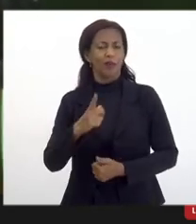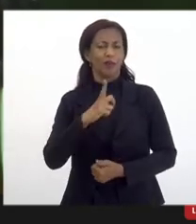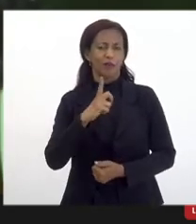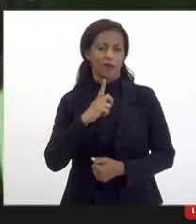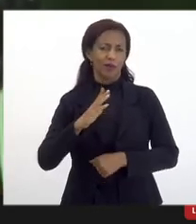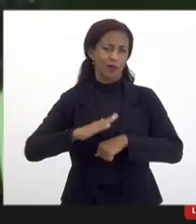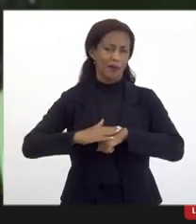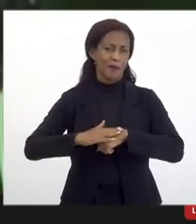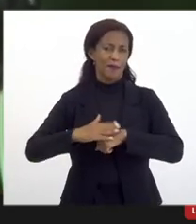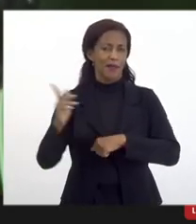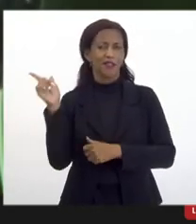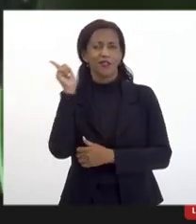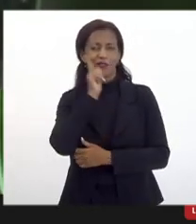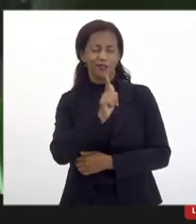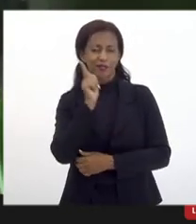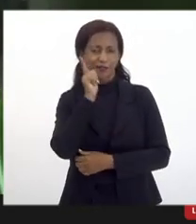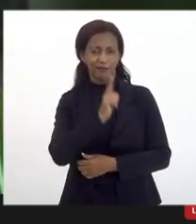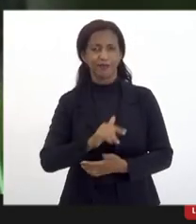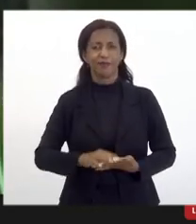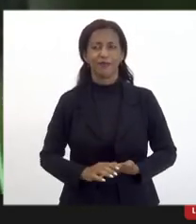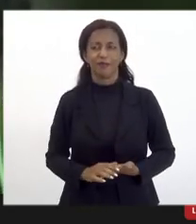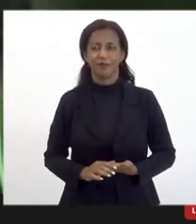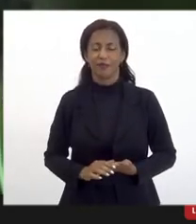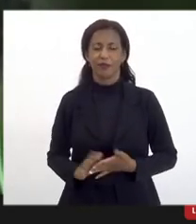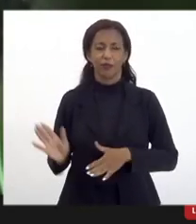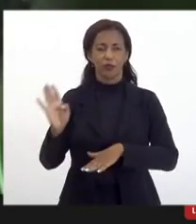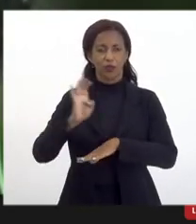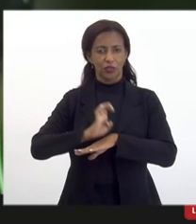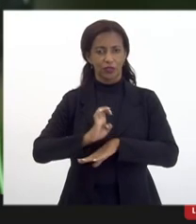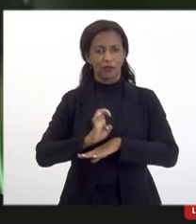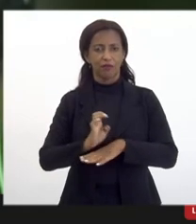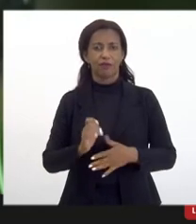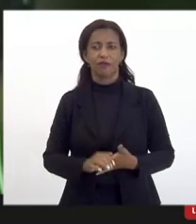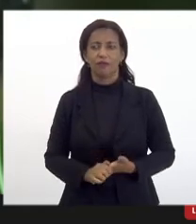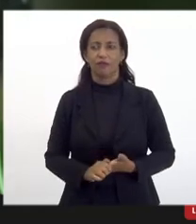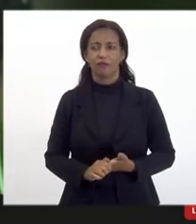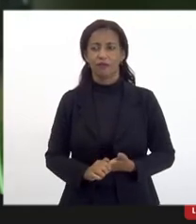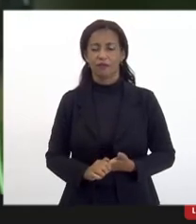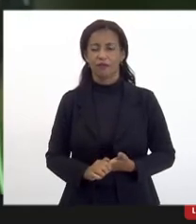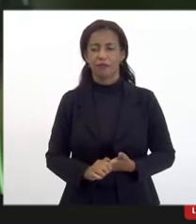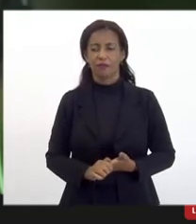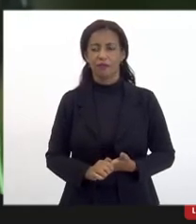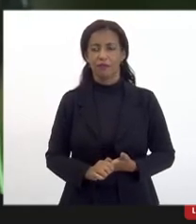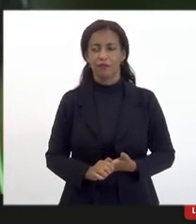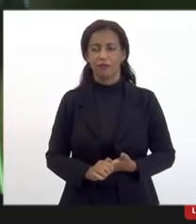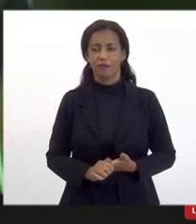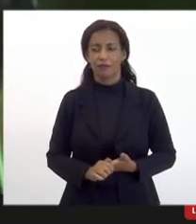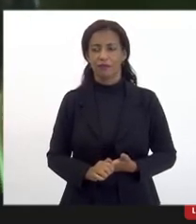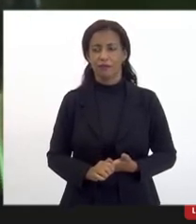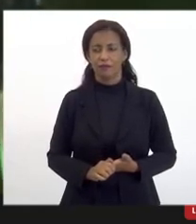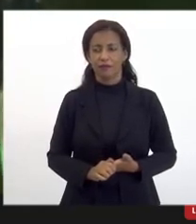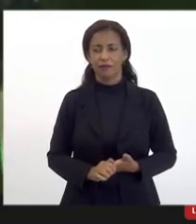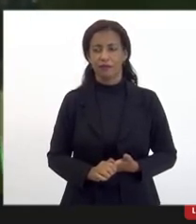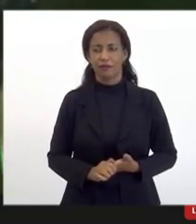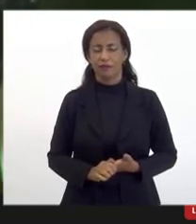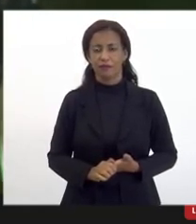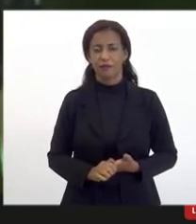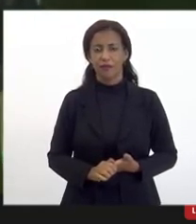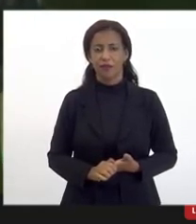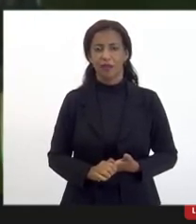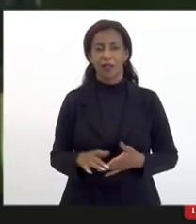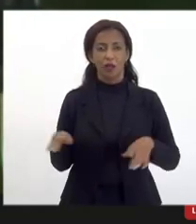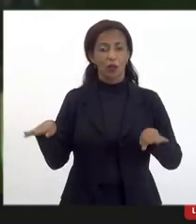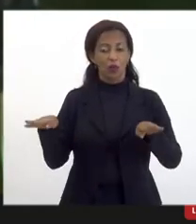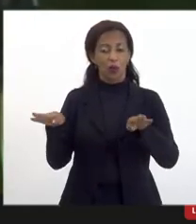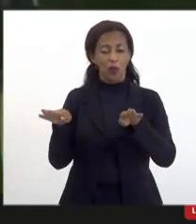ganho para o estado e com a vamos dizer assim com o dinamismo